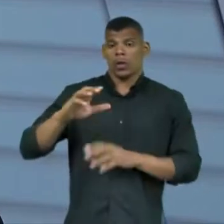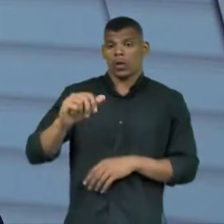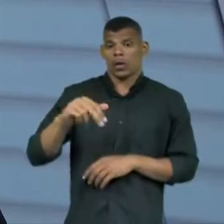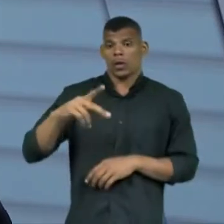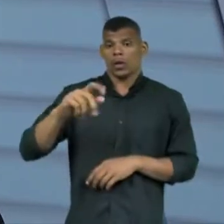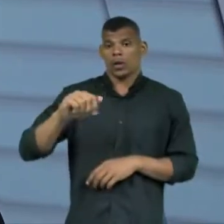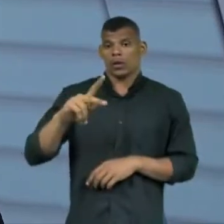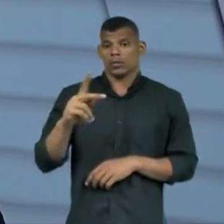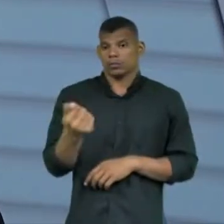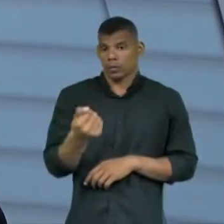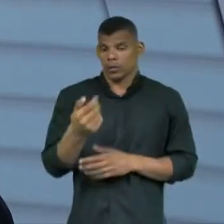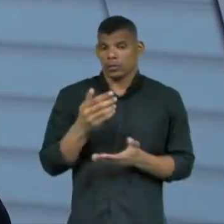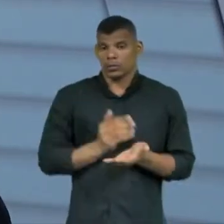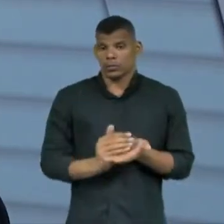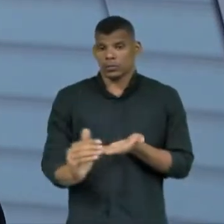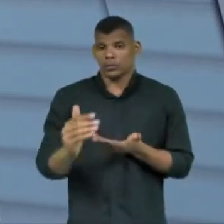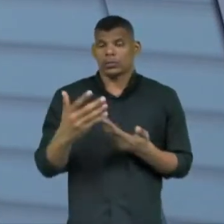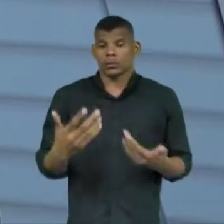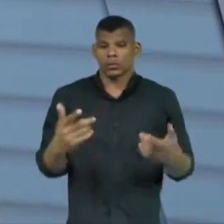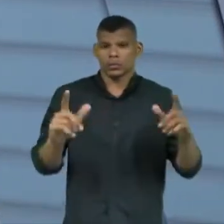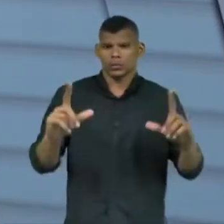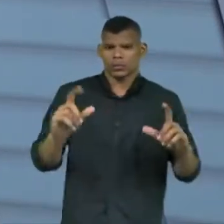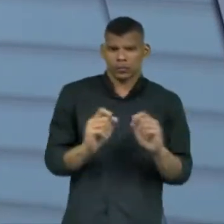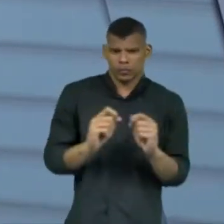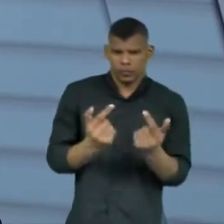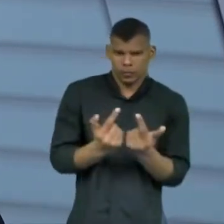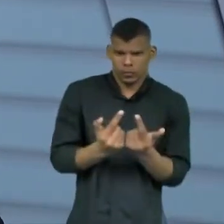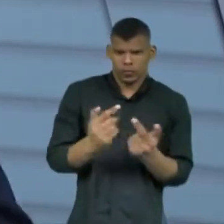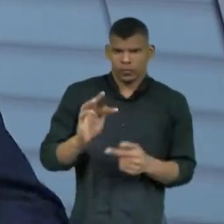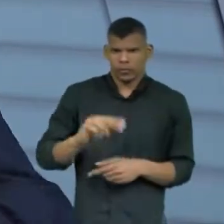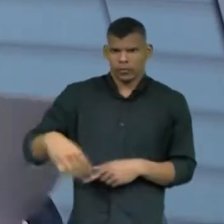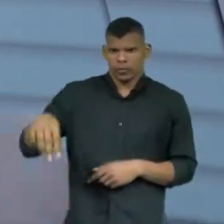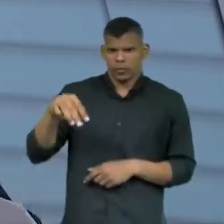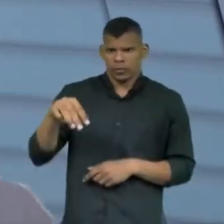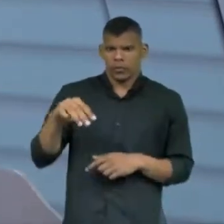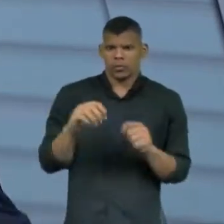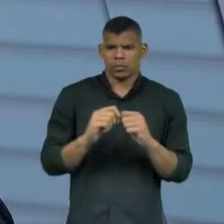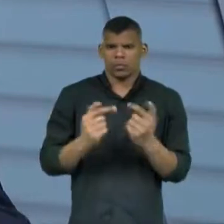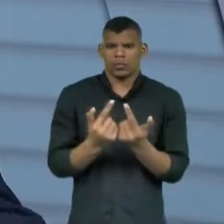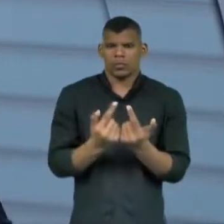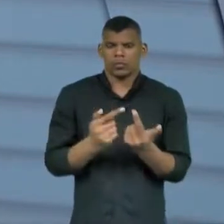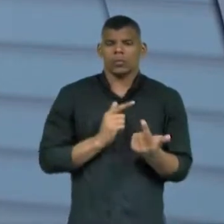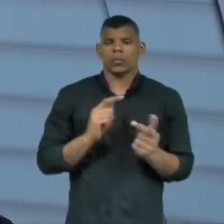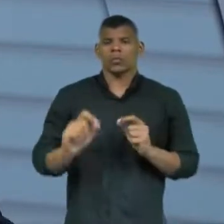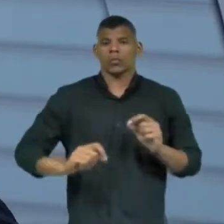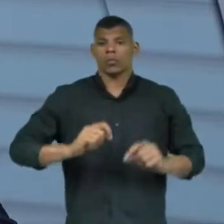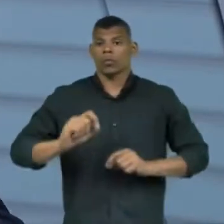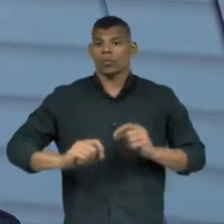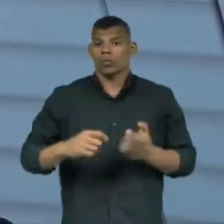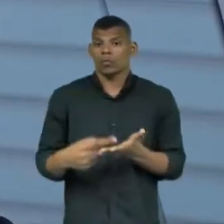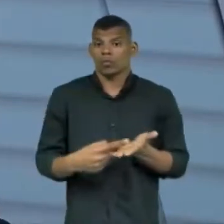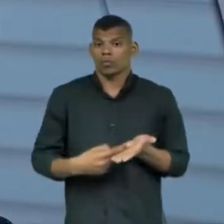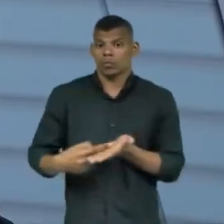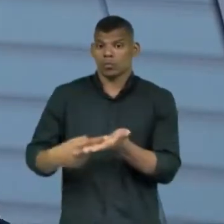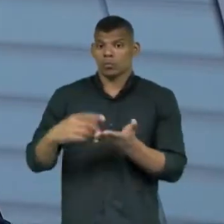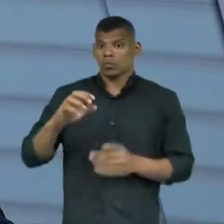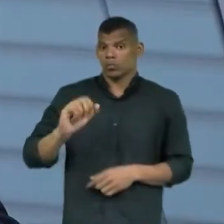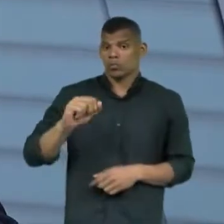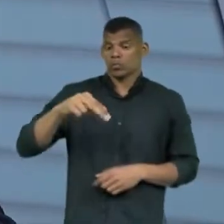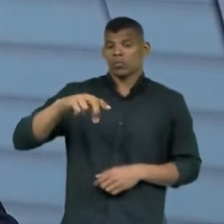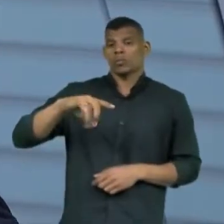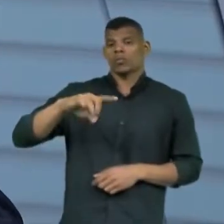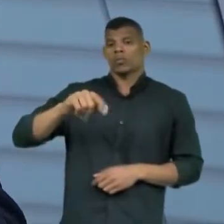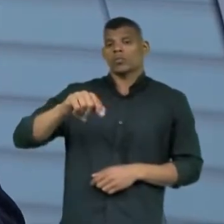E você já acompanha, inclusive, aqui pela TV Assembleia, pela FM Assembleia, a agenda dos candidatos, porque de fato a campanha já começou.